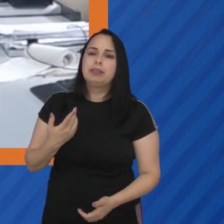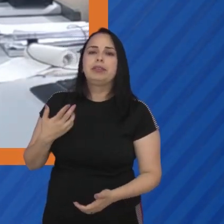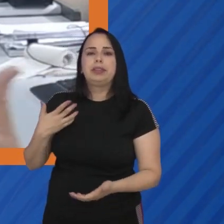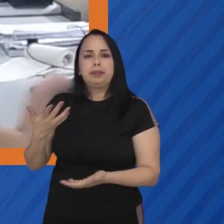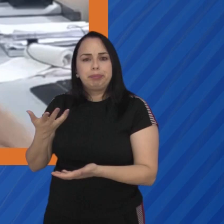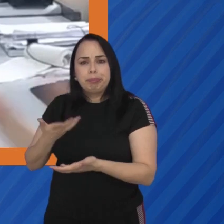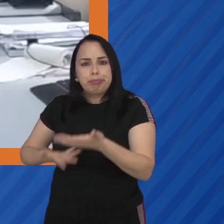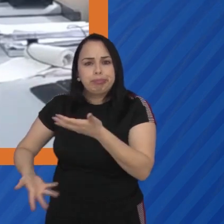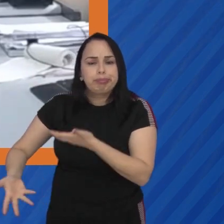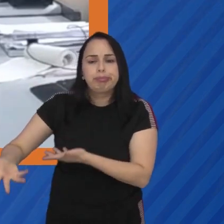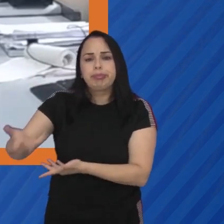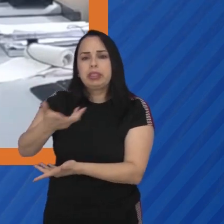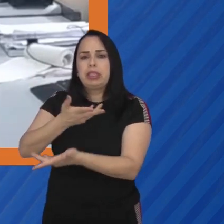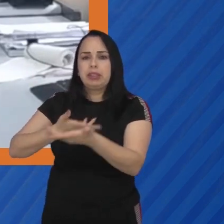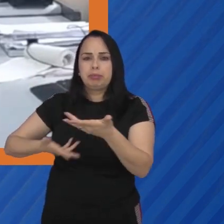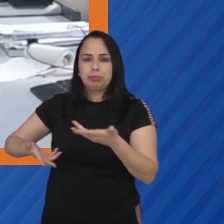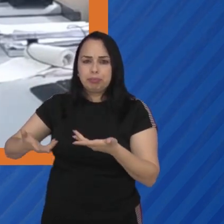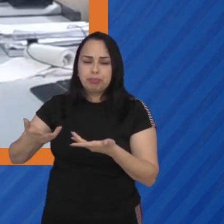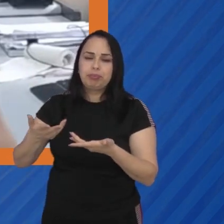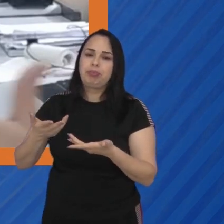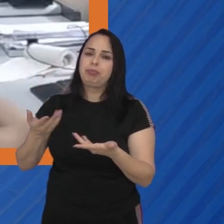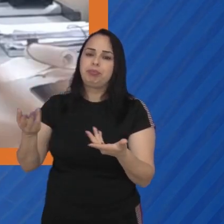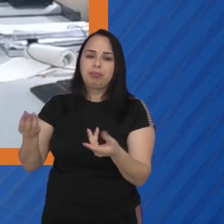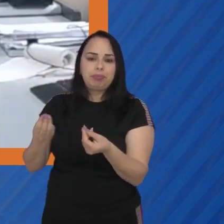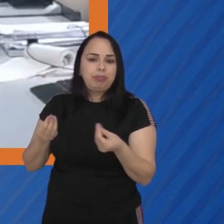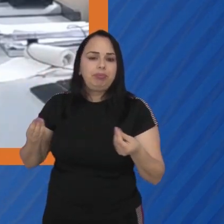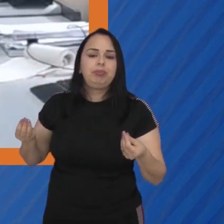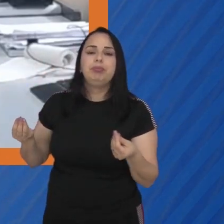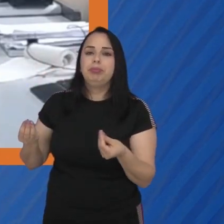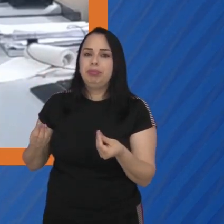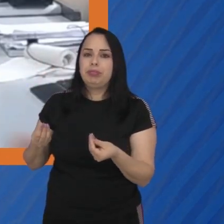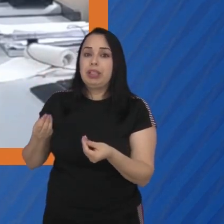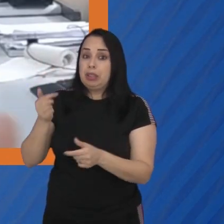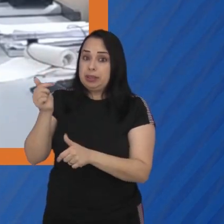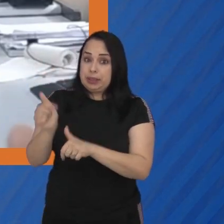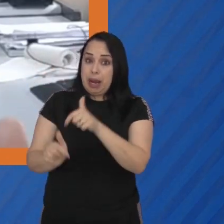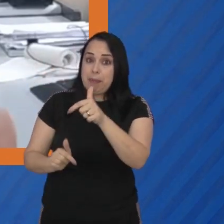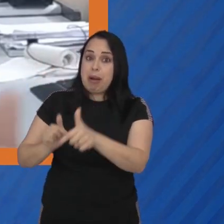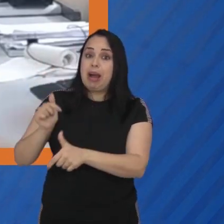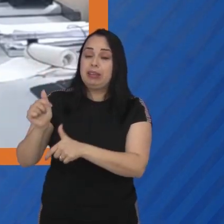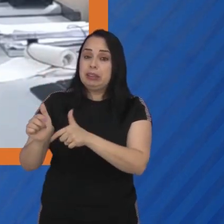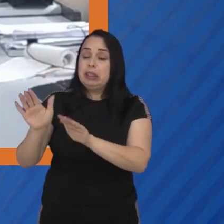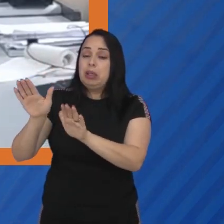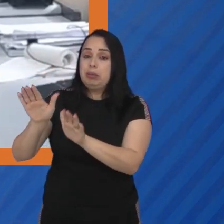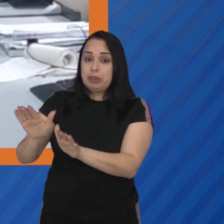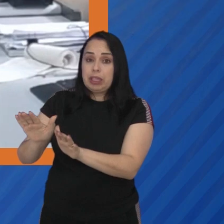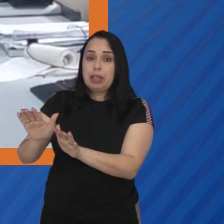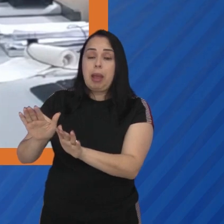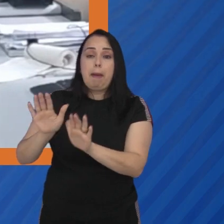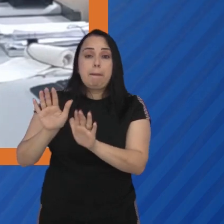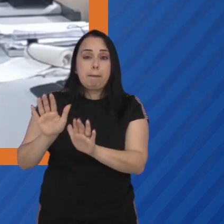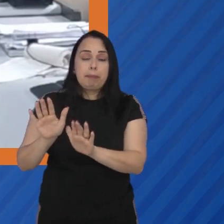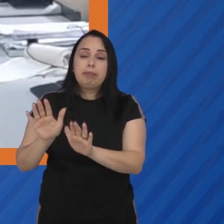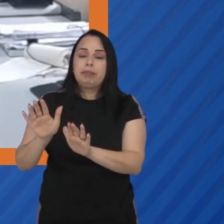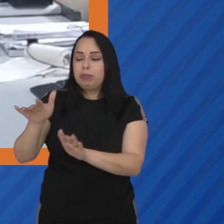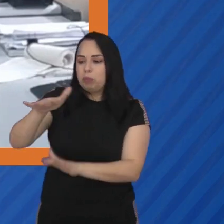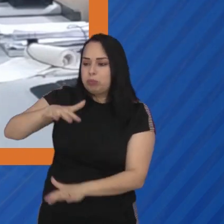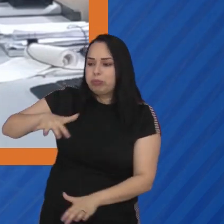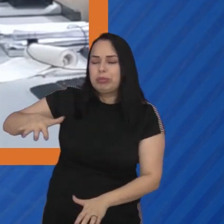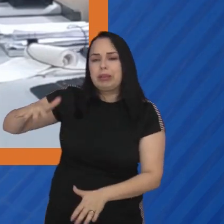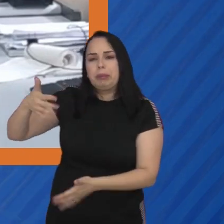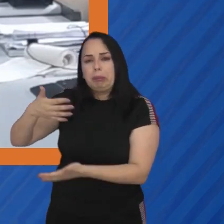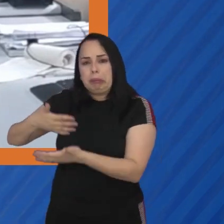nós nos relacionamos aplicamos os nossos trabalhos laborais Então